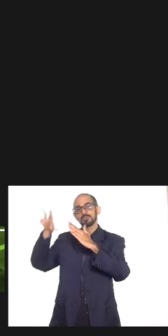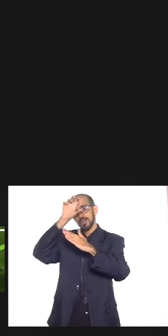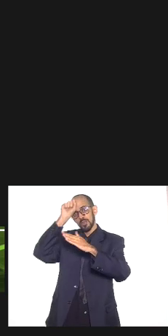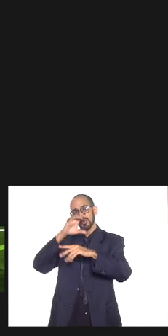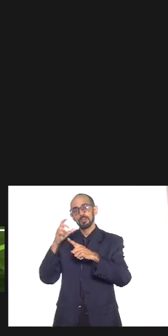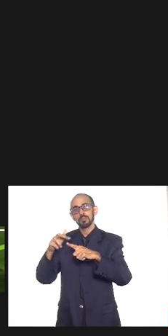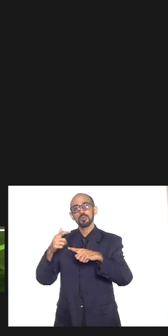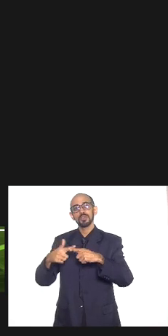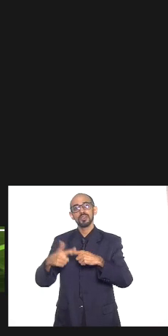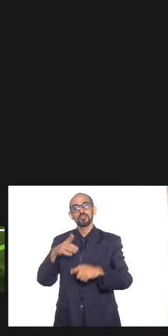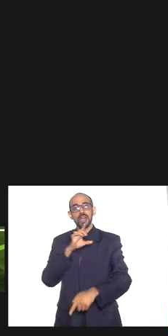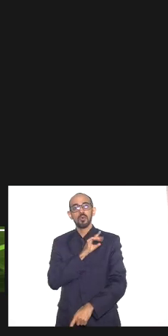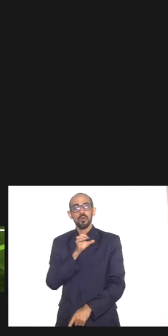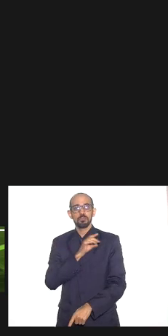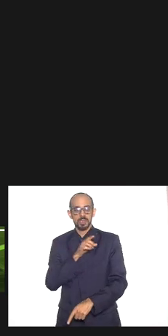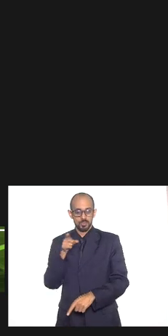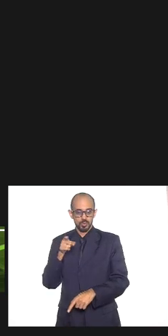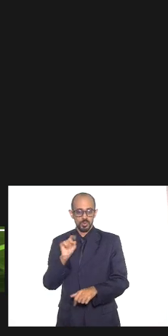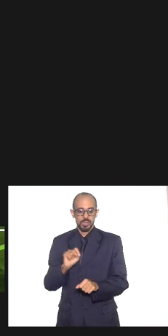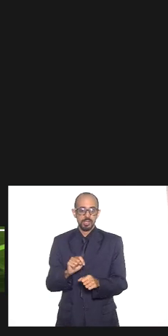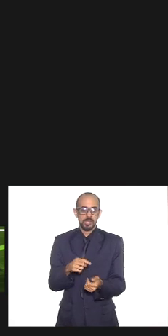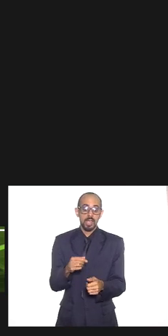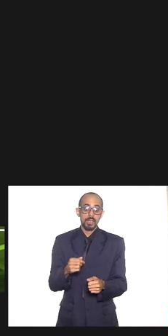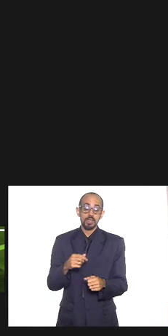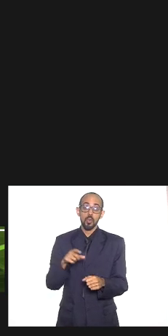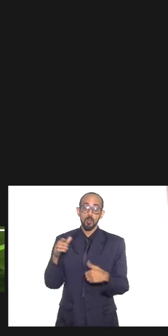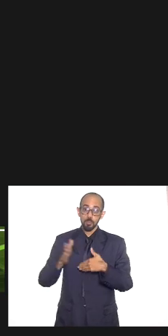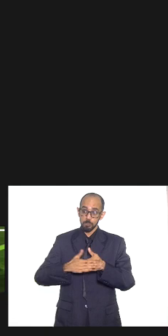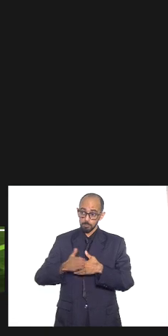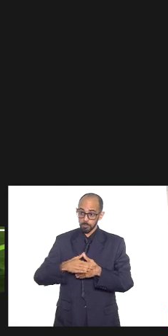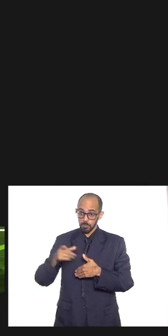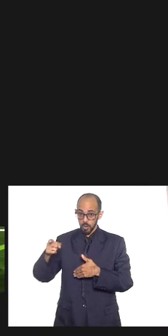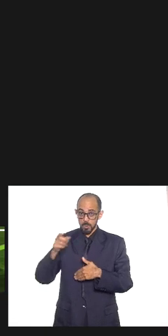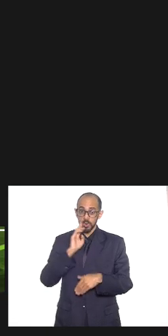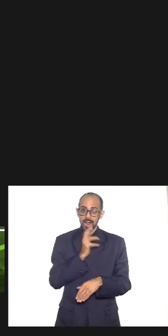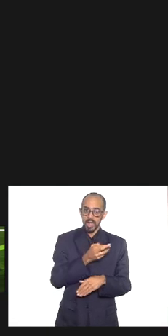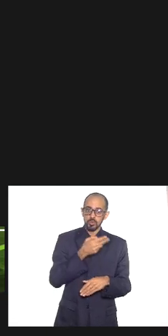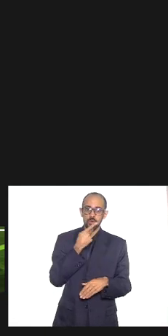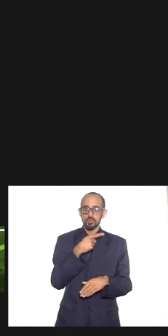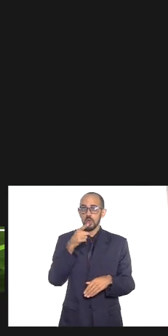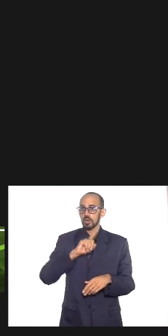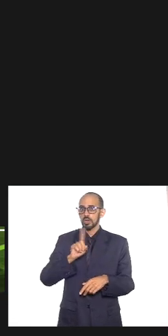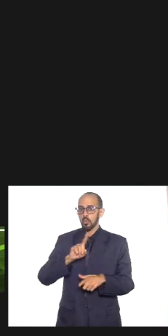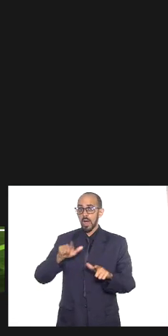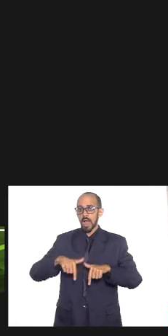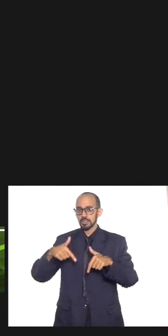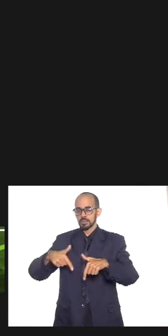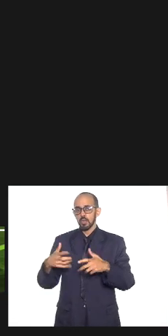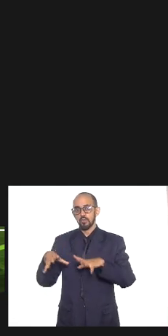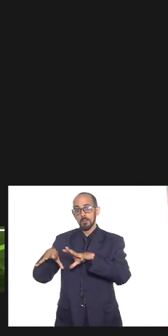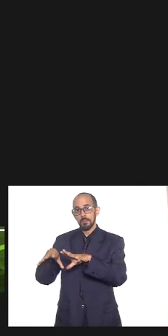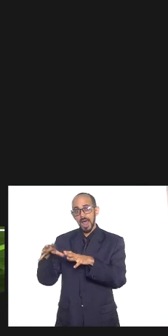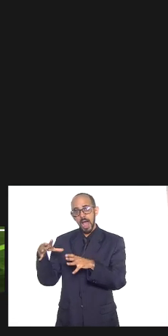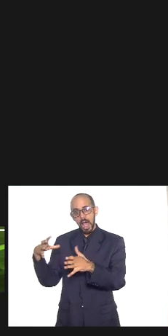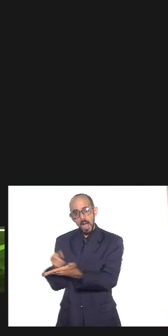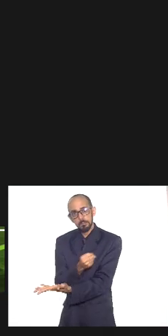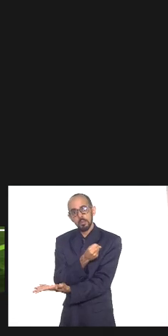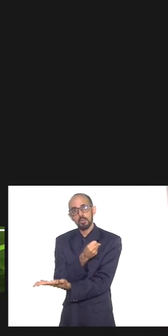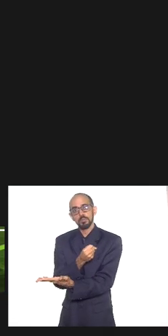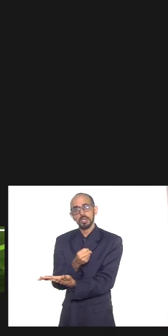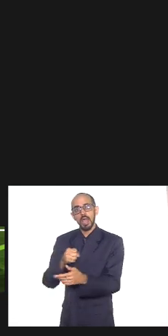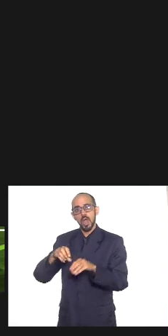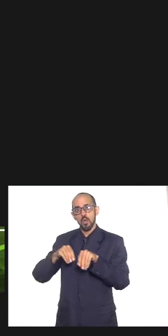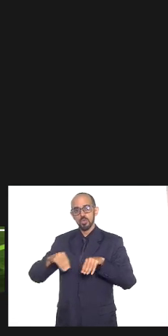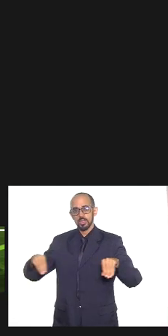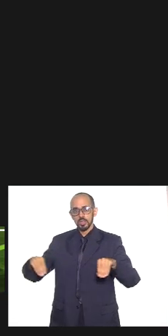comunicante chegou à conclusão por exemplo nesse episódio que não a ação aqui foi para se apropriar do território para